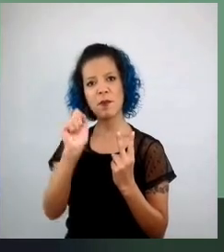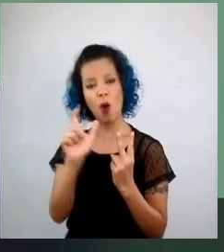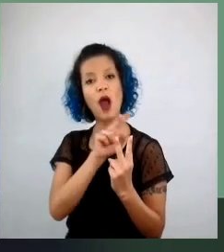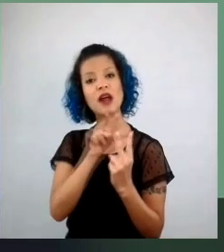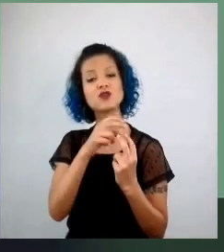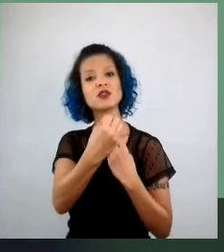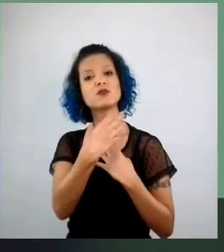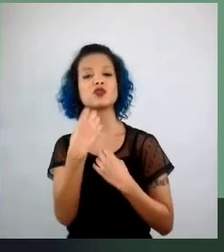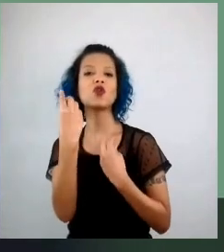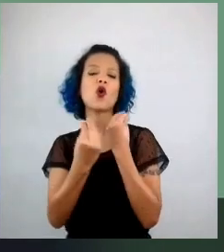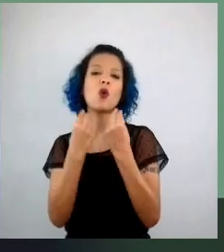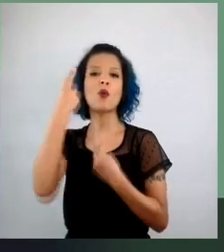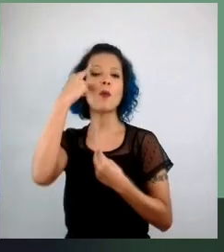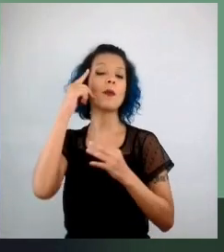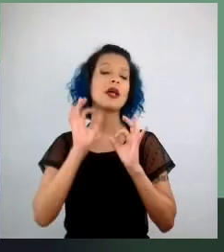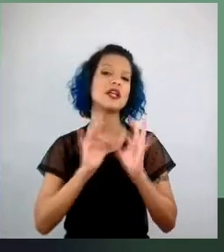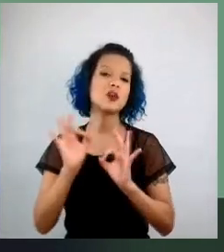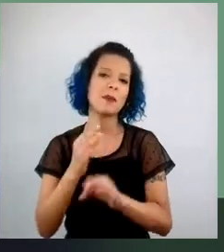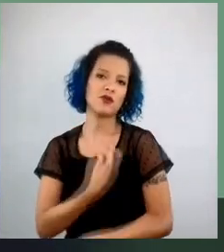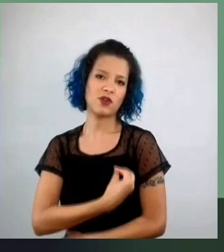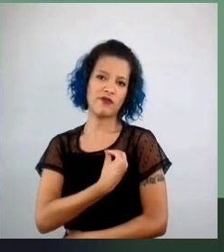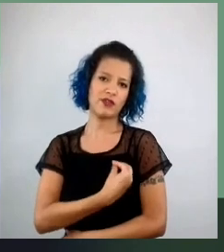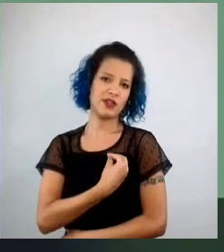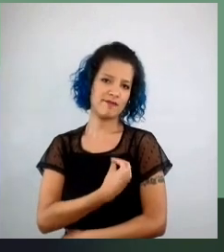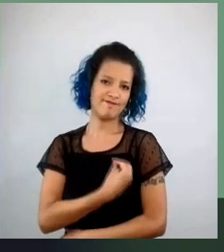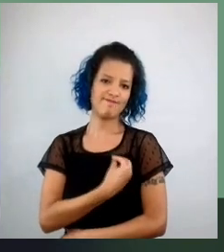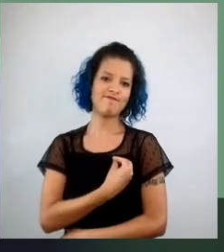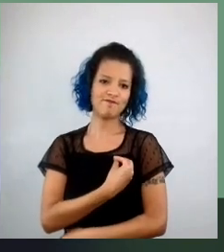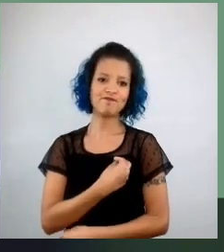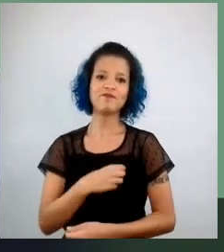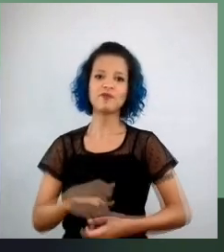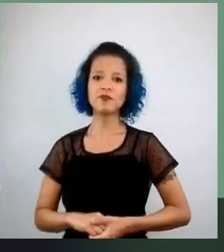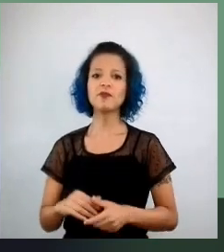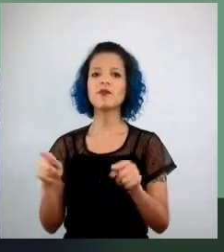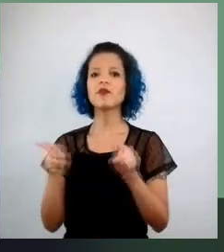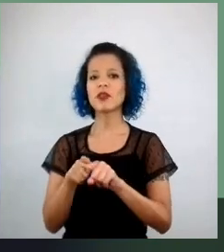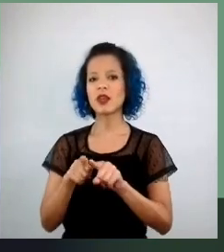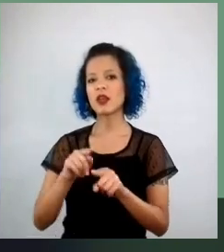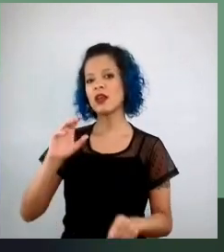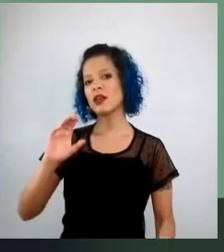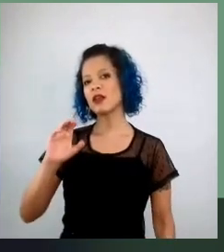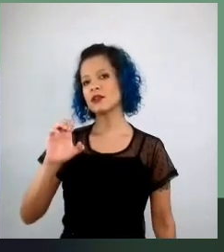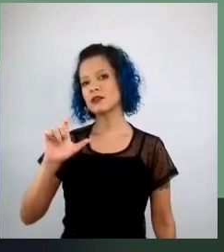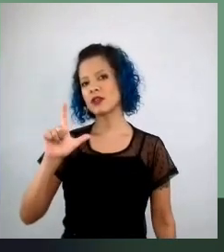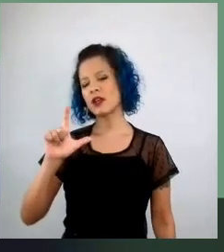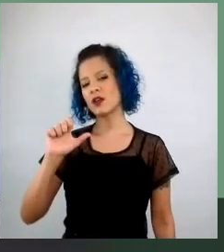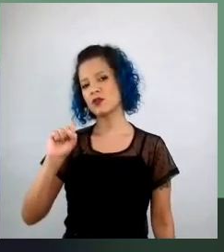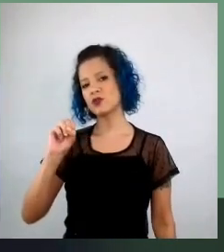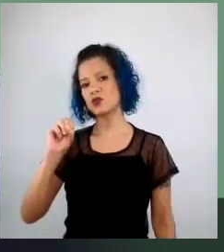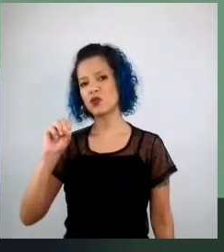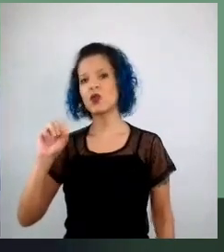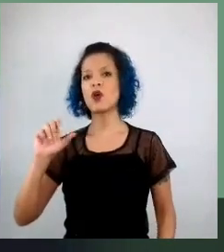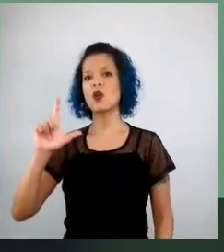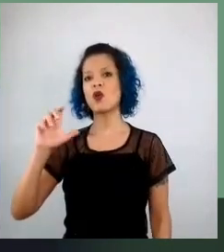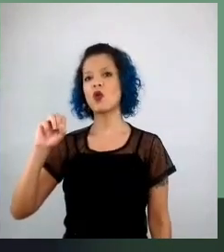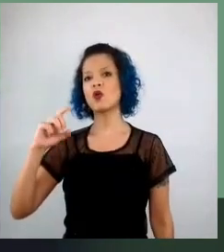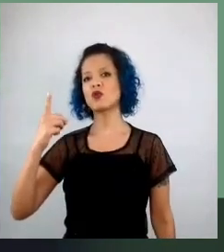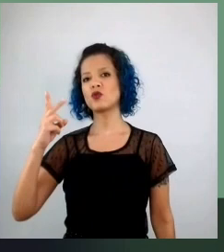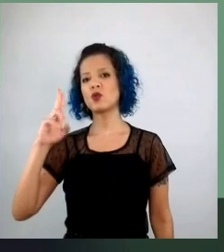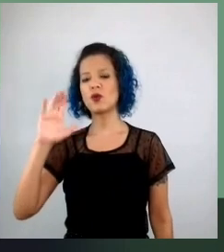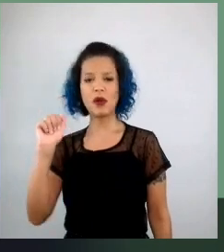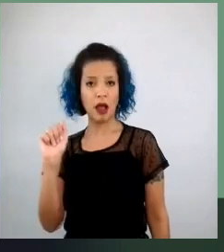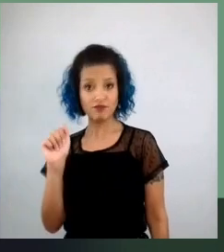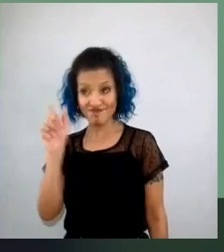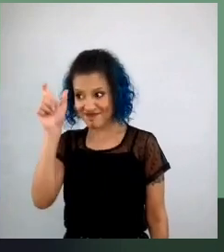andam juntas, também queria agradecer o Celso Loduca, se não fosse ele, esse espaço todo que eu